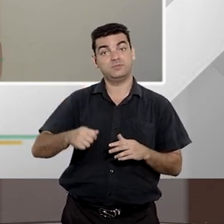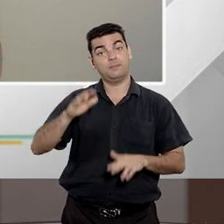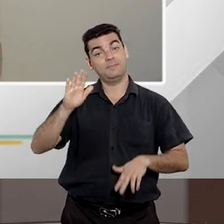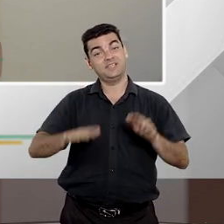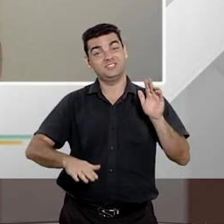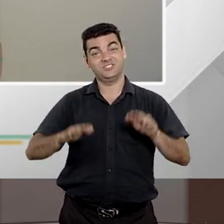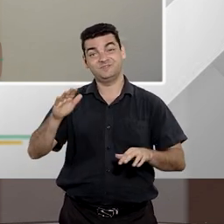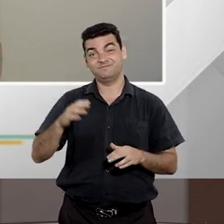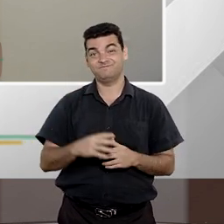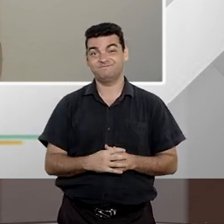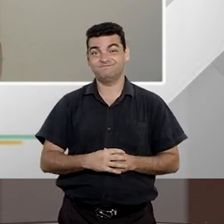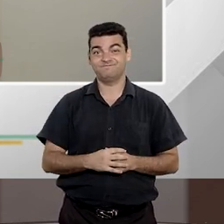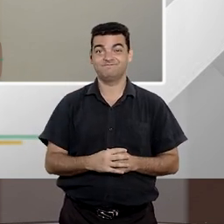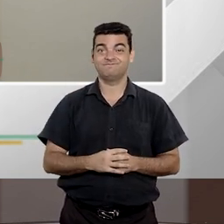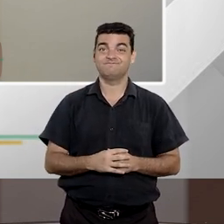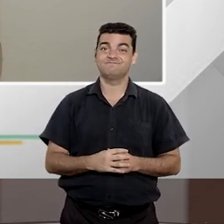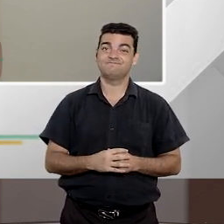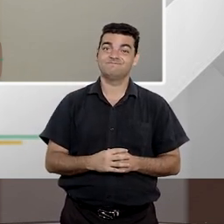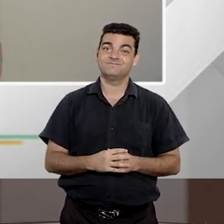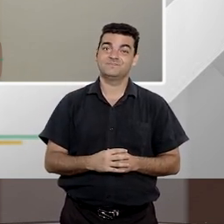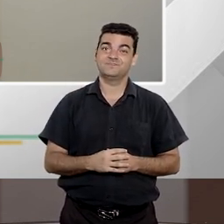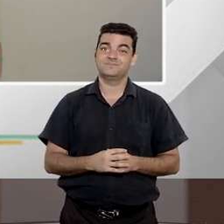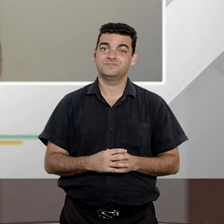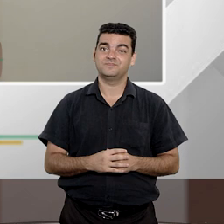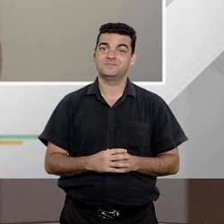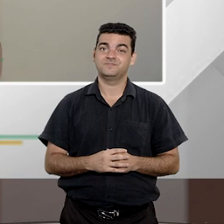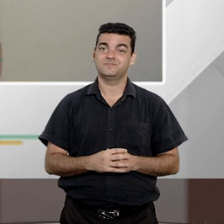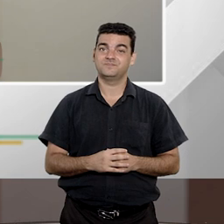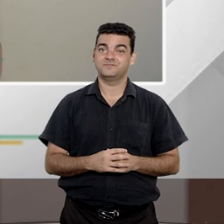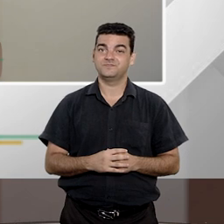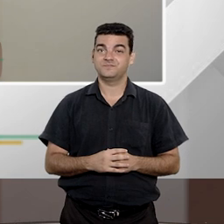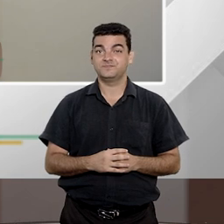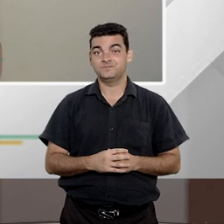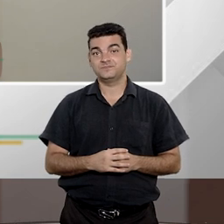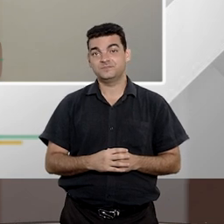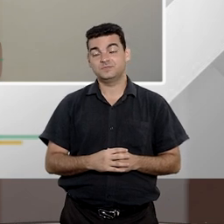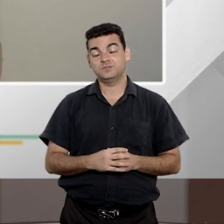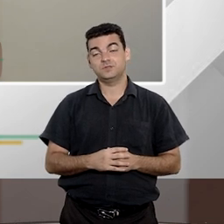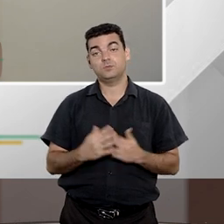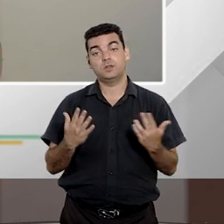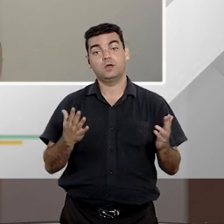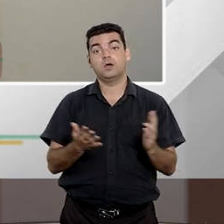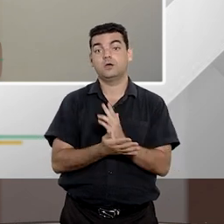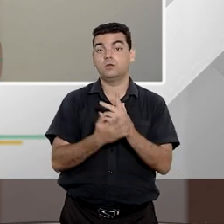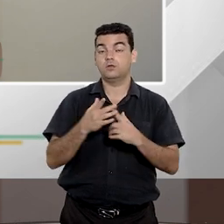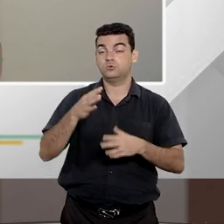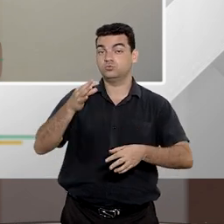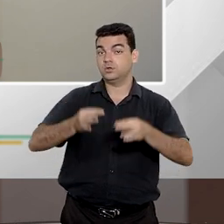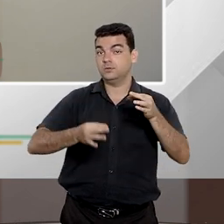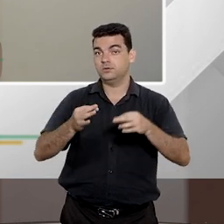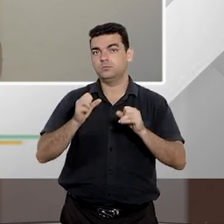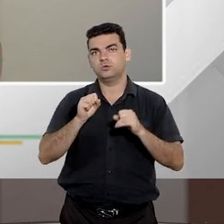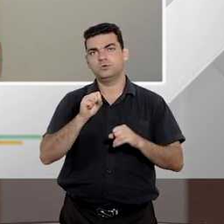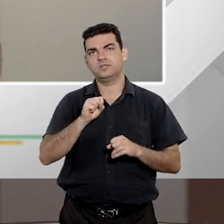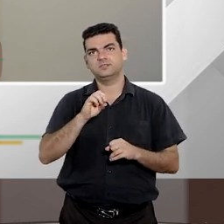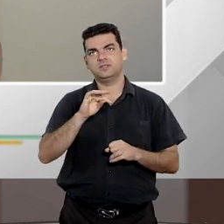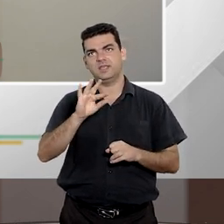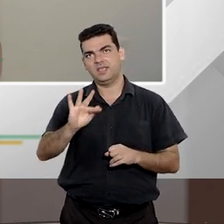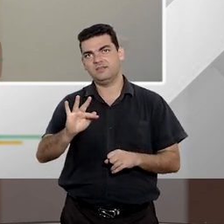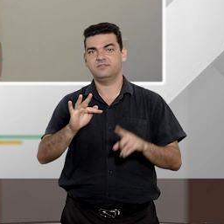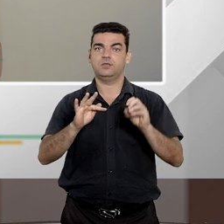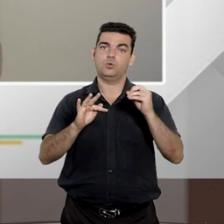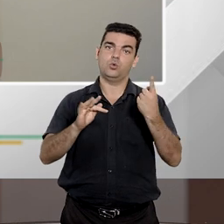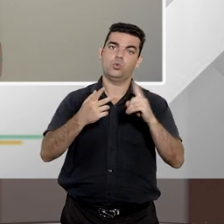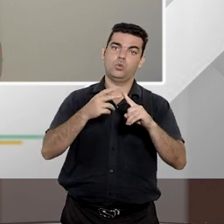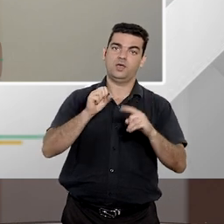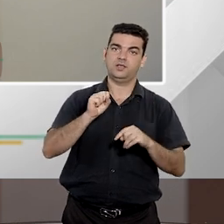mas de modo geral os tribunais tanto o STF como o STJ